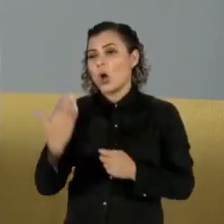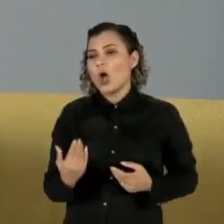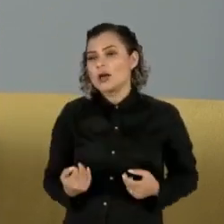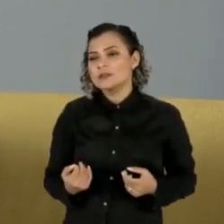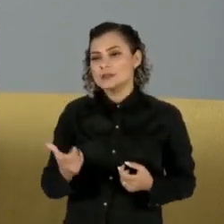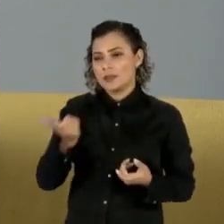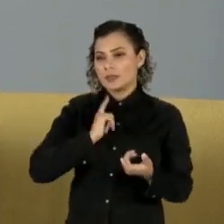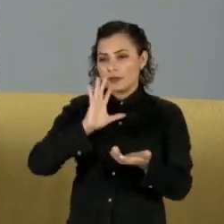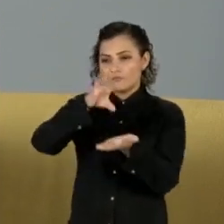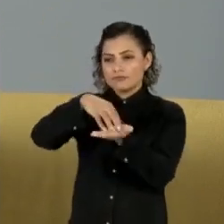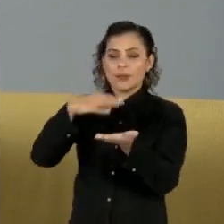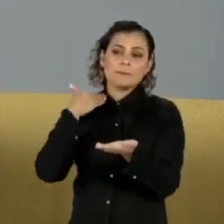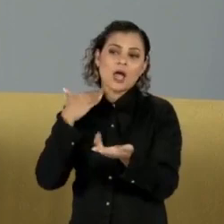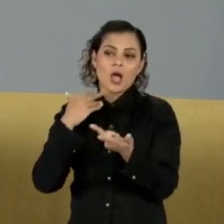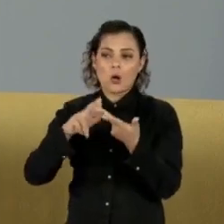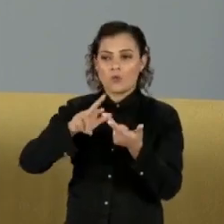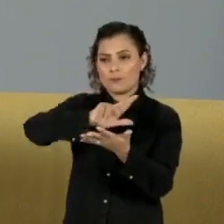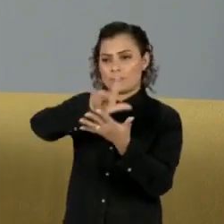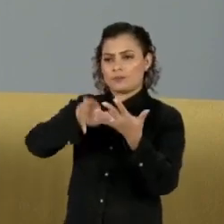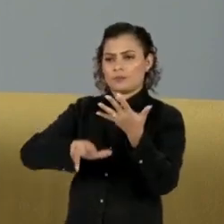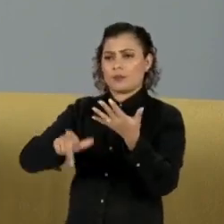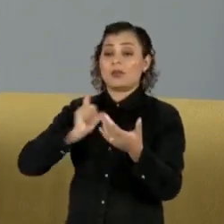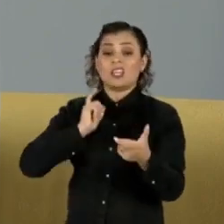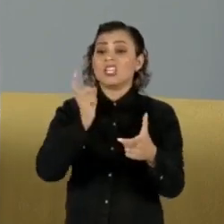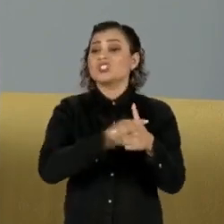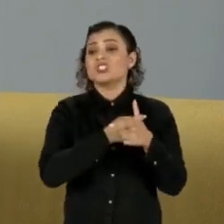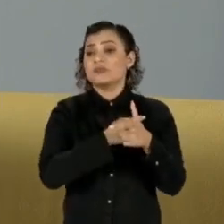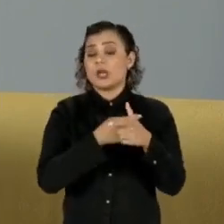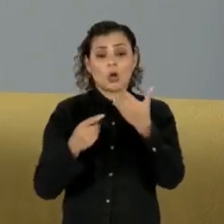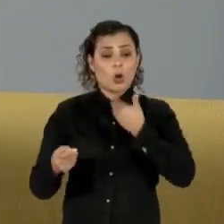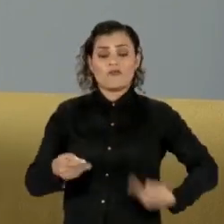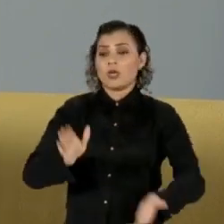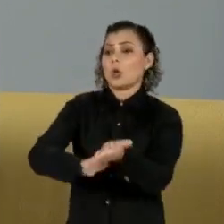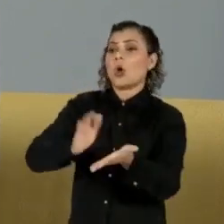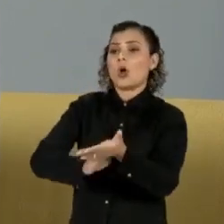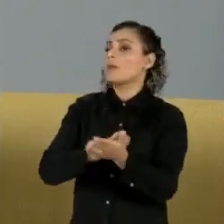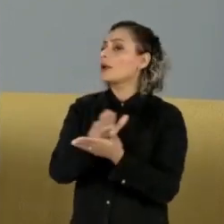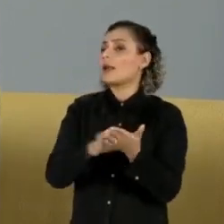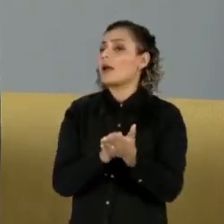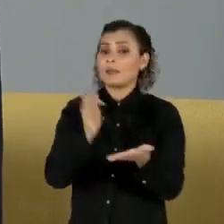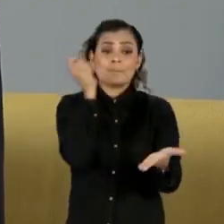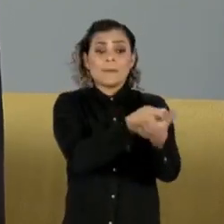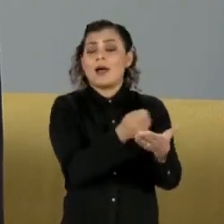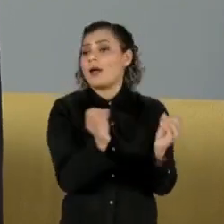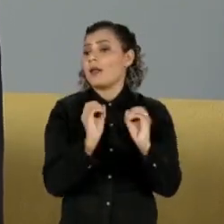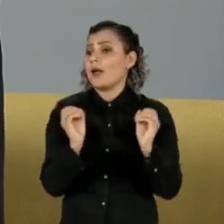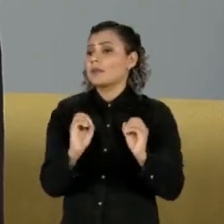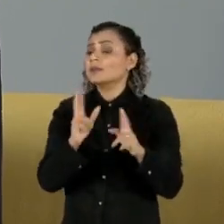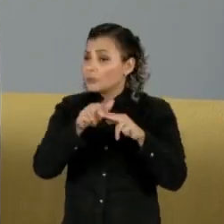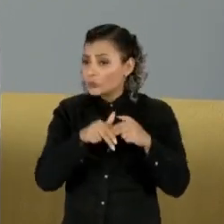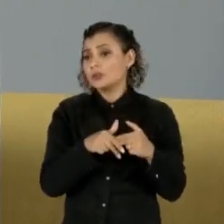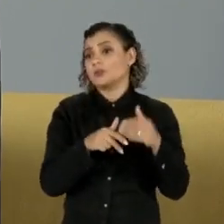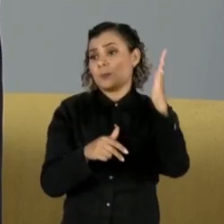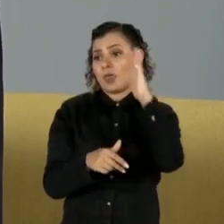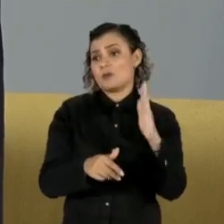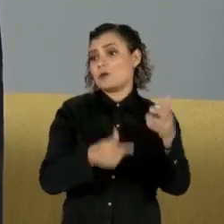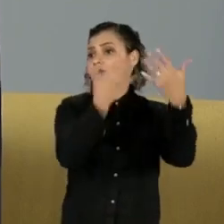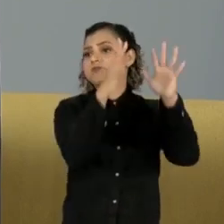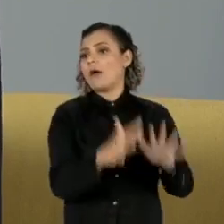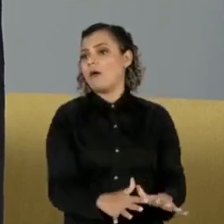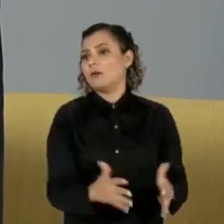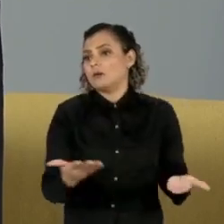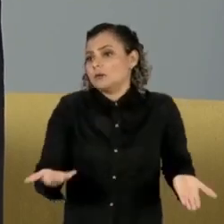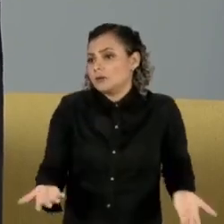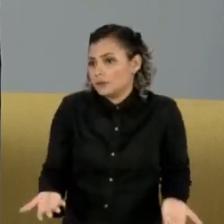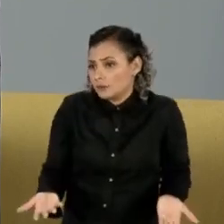financeiras. Então, daí você teria um grande nicho para obter grande parte